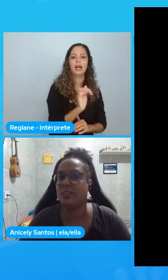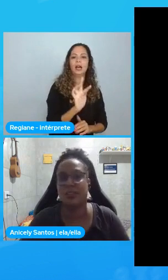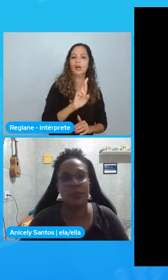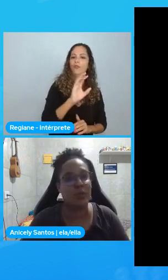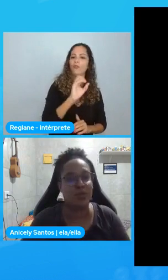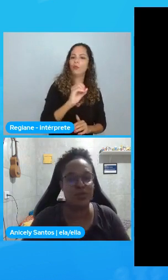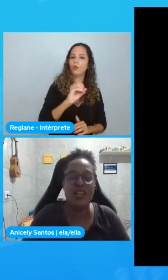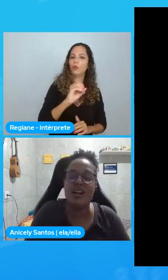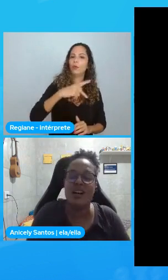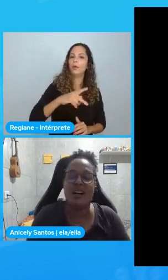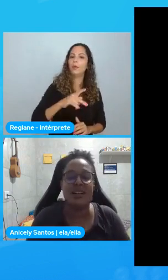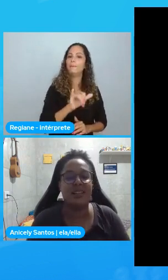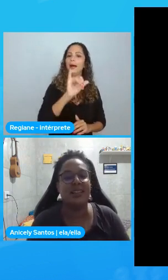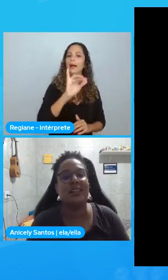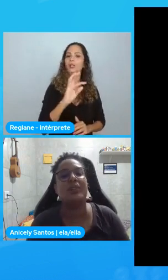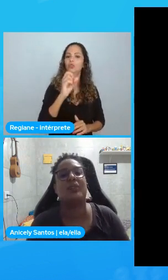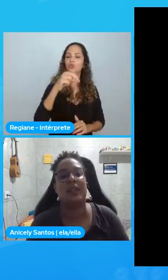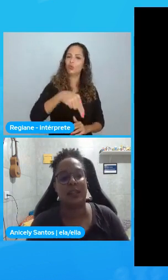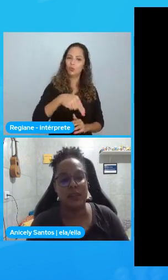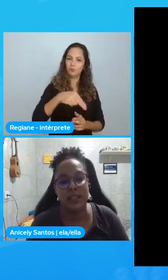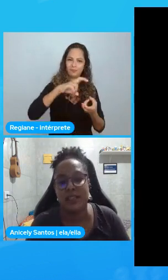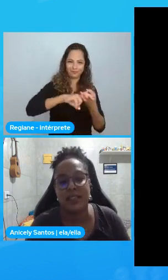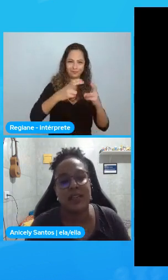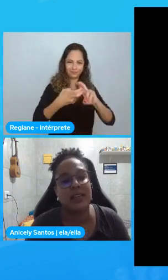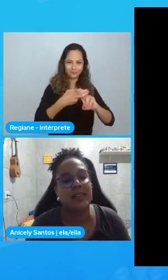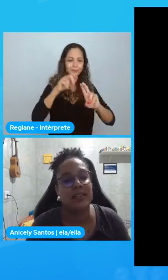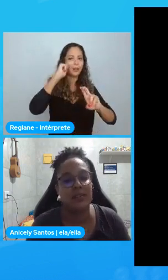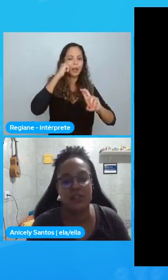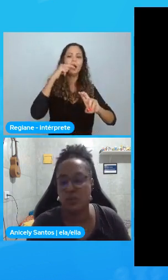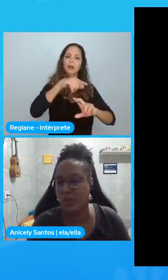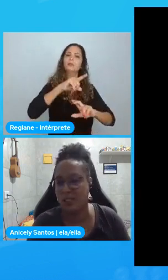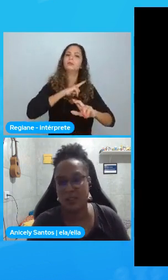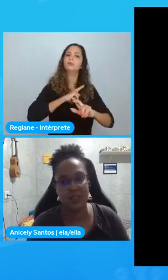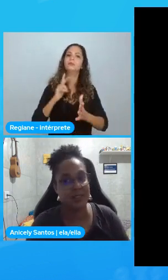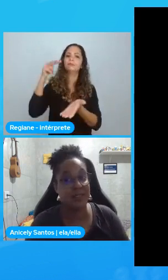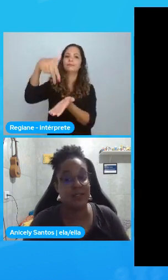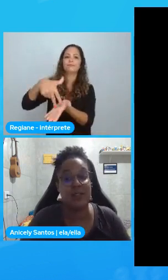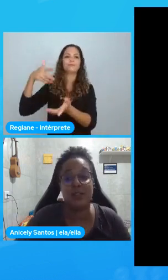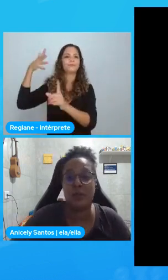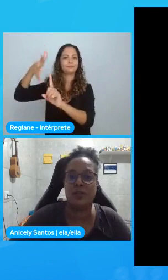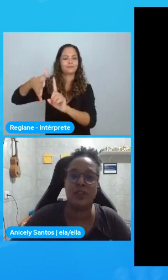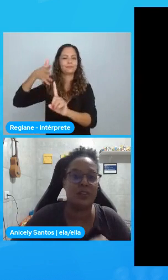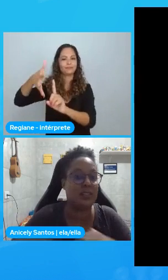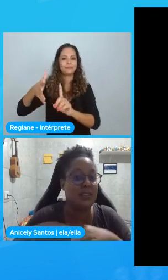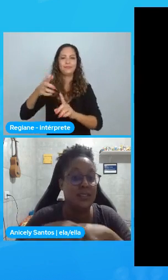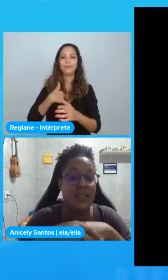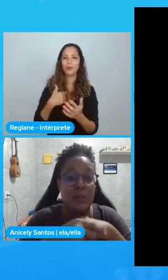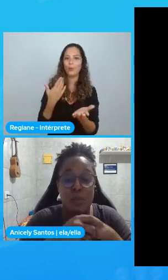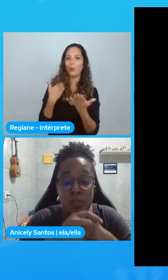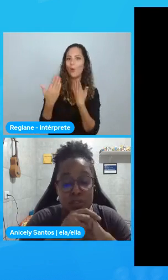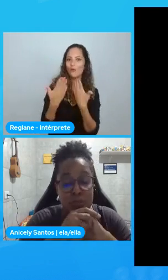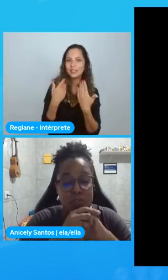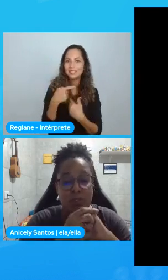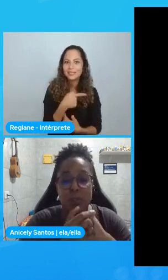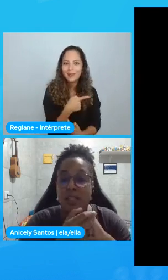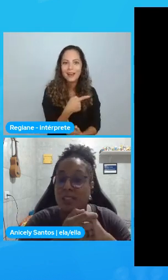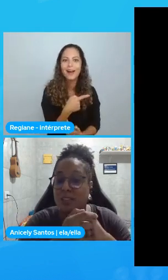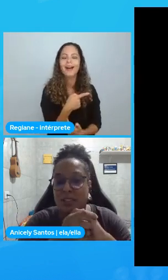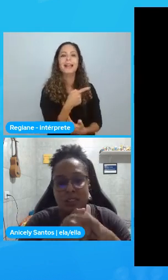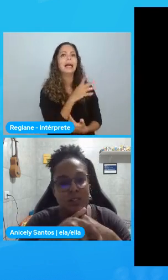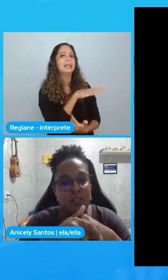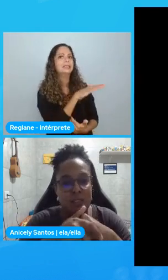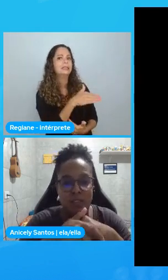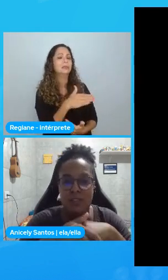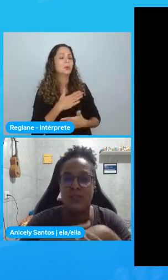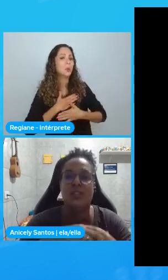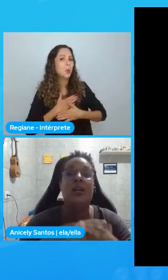oportunidade de conhecer o povo. Aí, falei com a Ingrid. E a Ingrid foi super solista. Eu estava super com vergonha de dizer a ela. Pô, eu gostei muito da tua palestra.